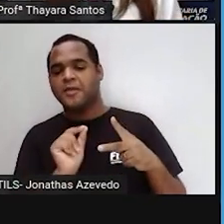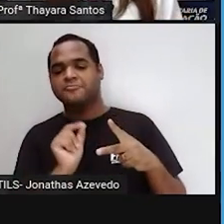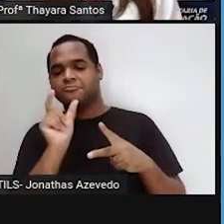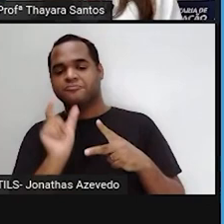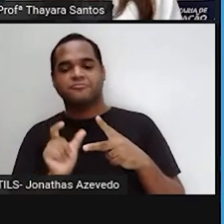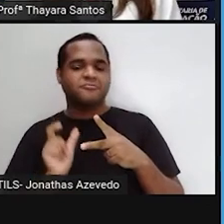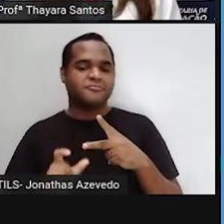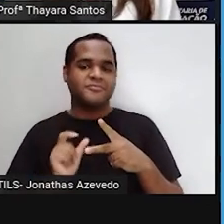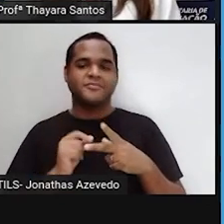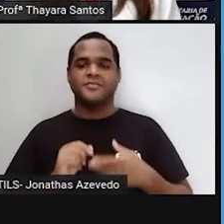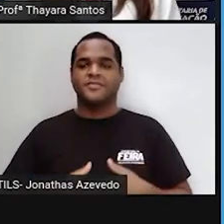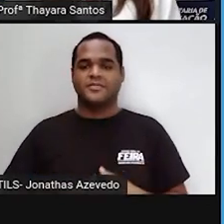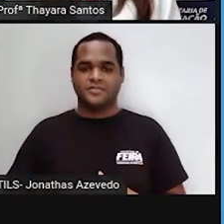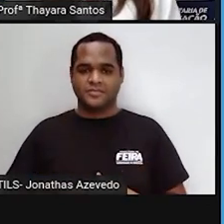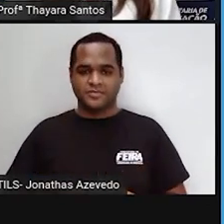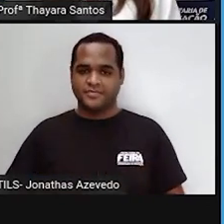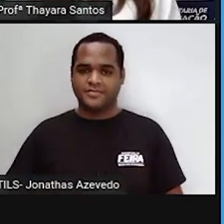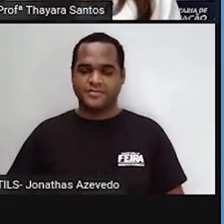vamos lá ver o vídeo.